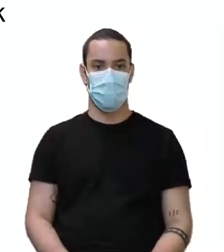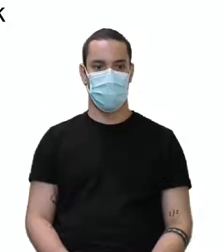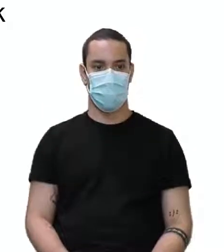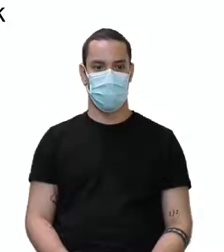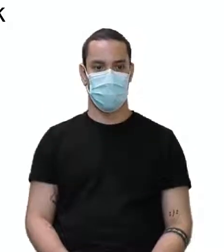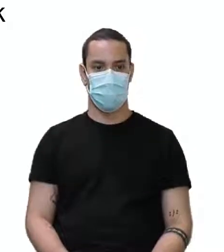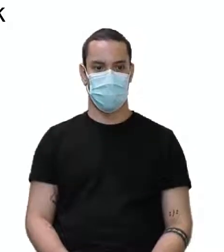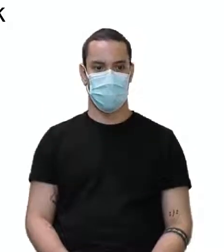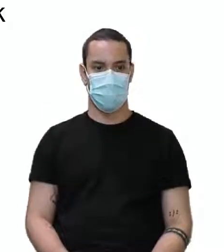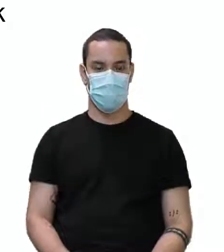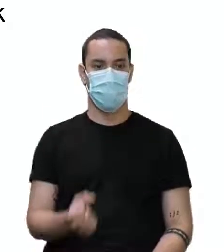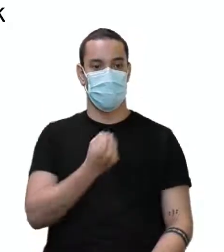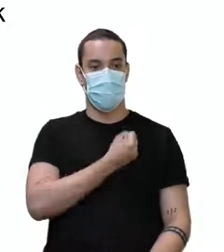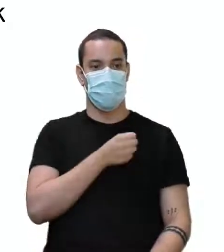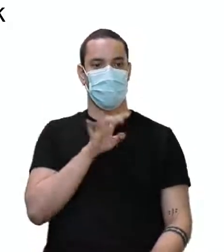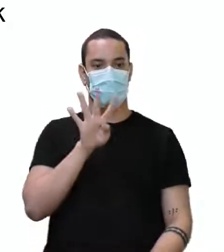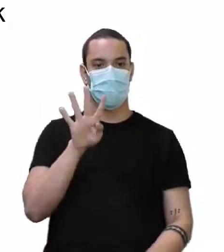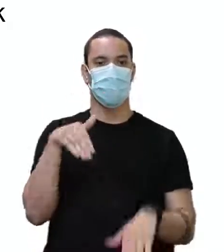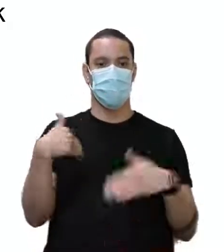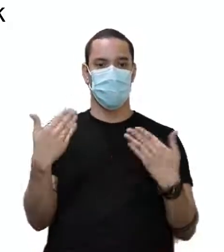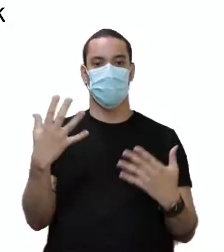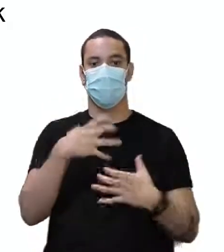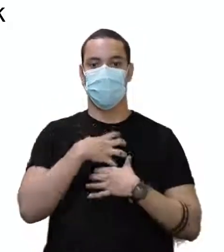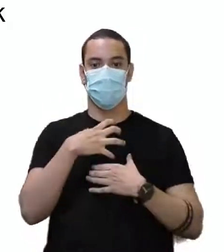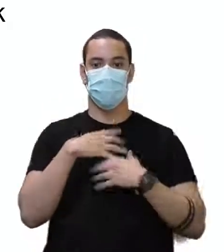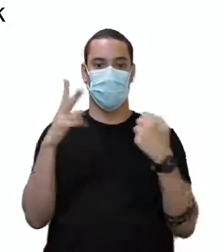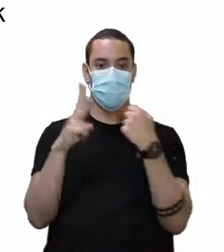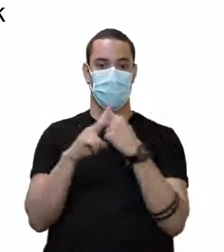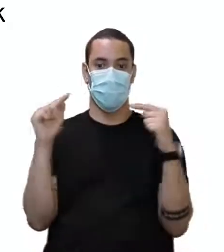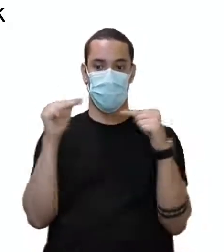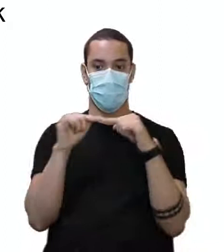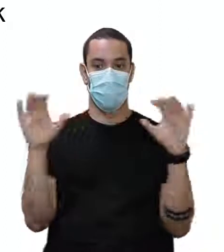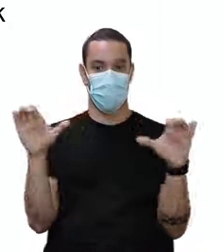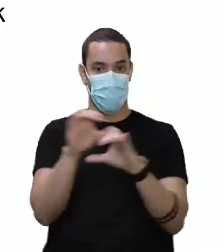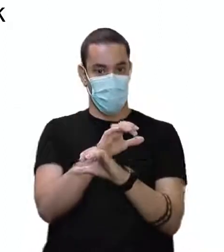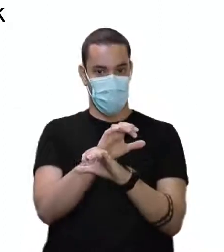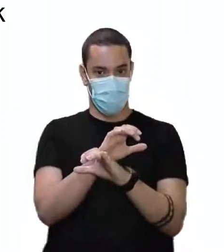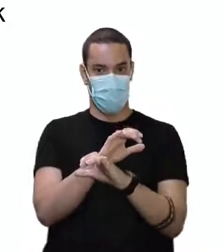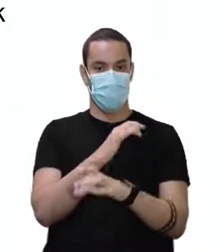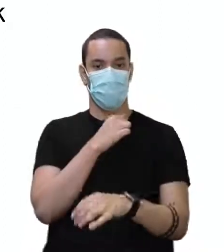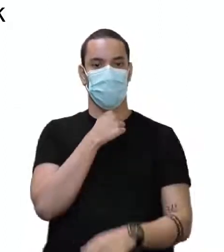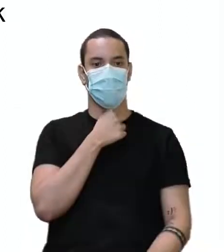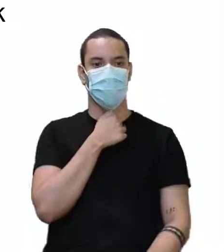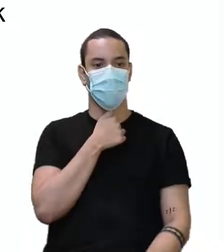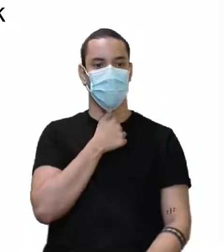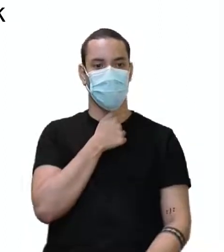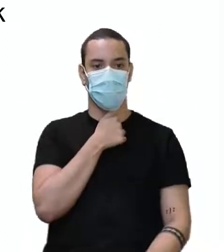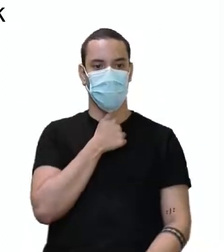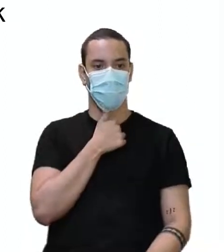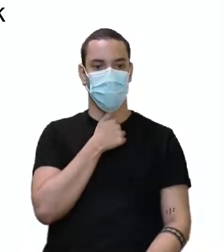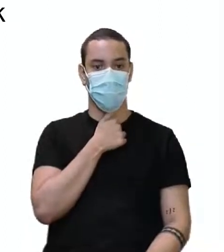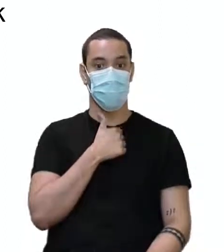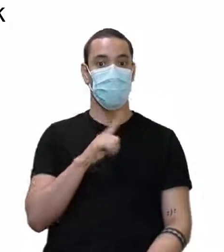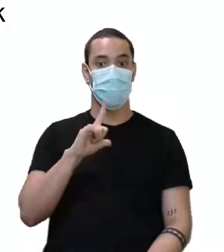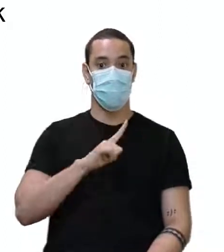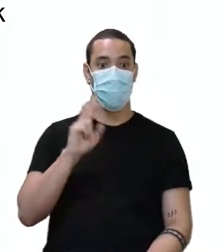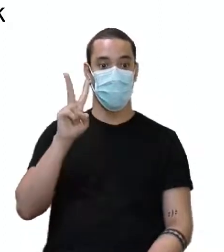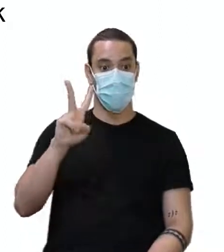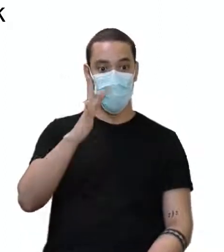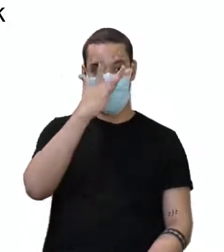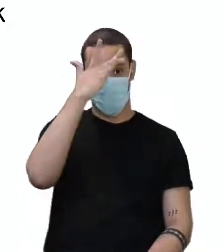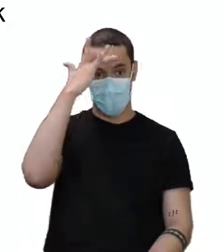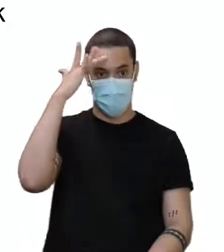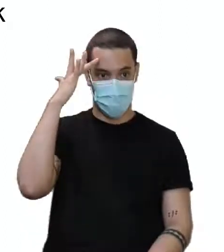For, número for. Qual forma verbal melhor completa a frase abaixo? Nós temos aí duas pessoas.